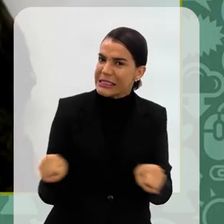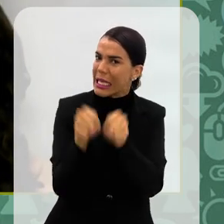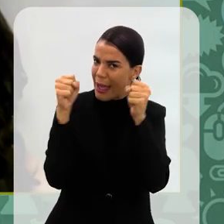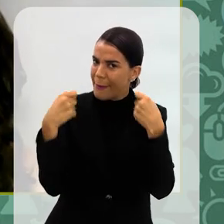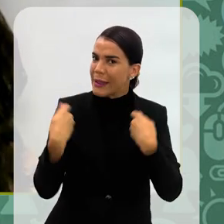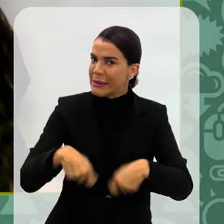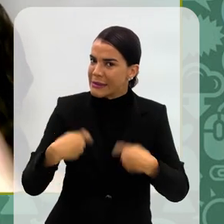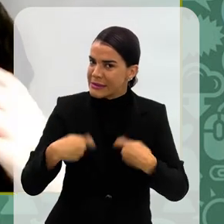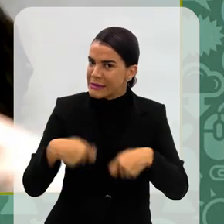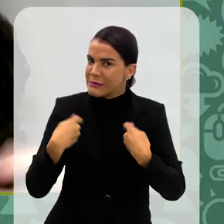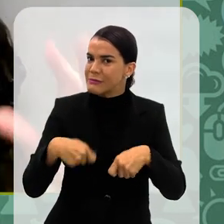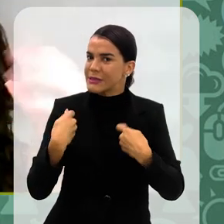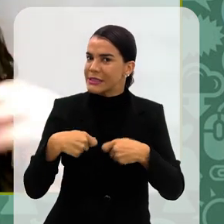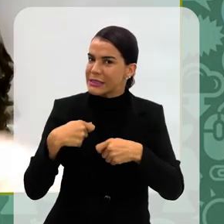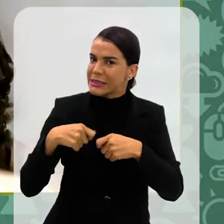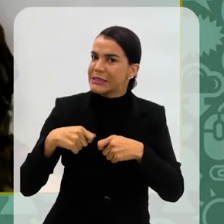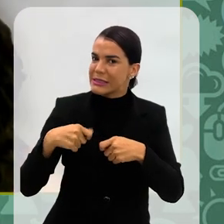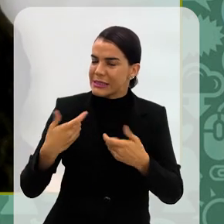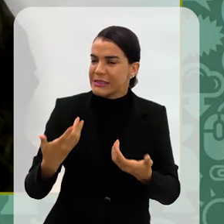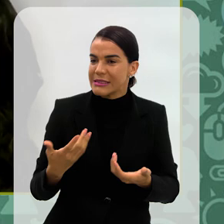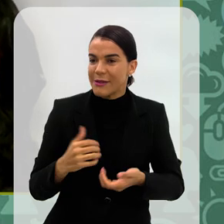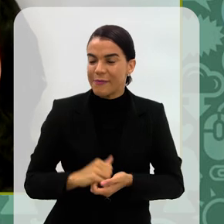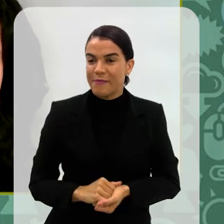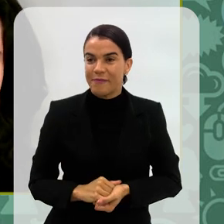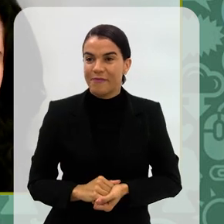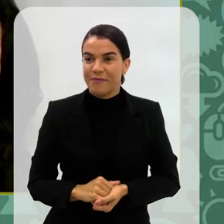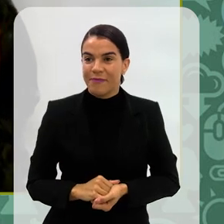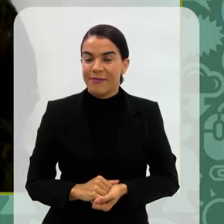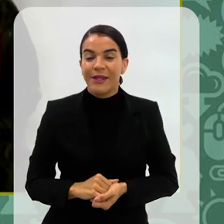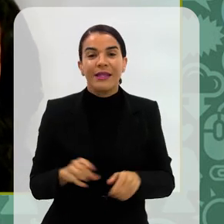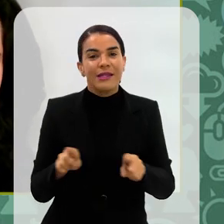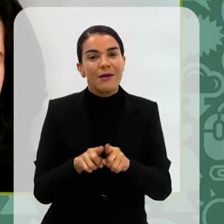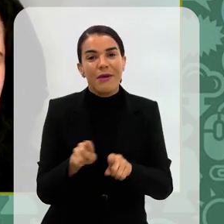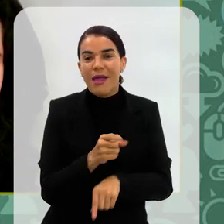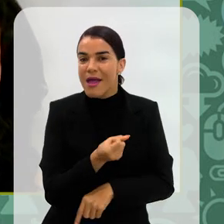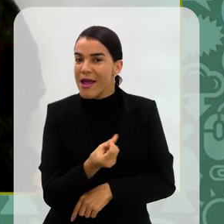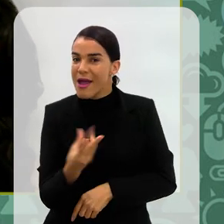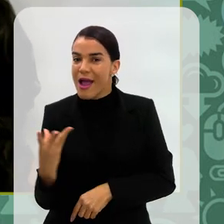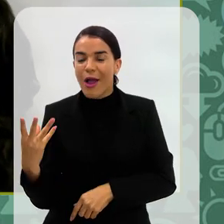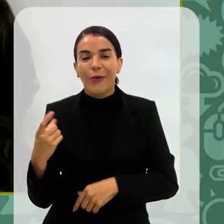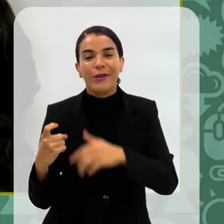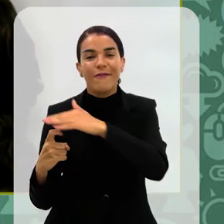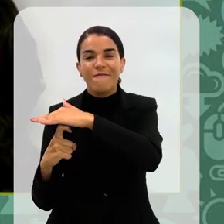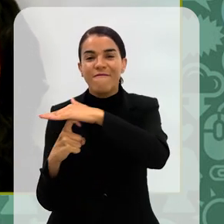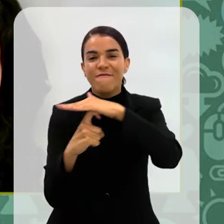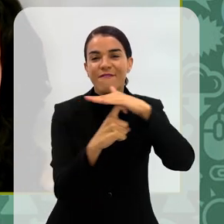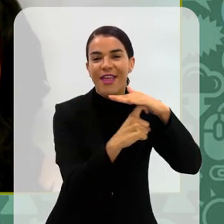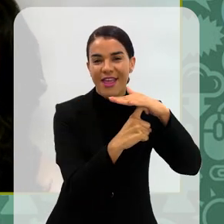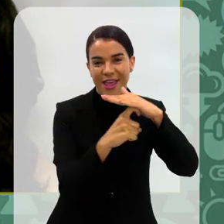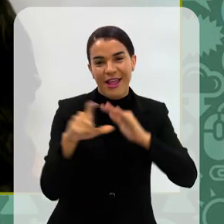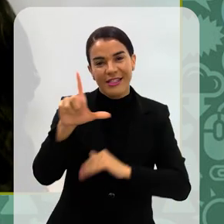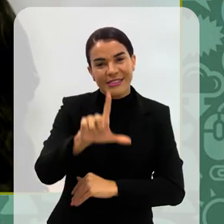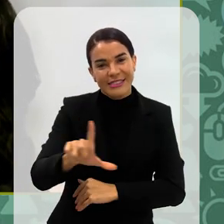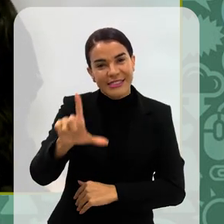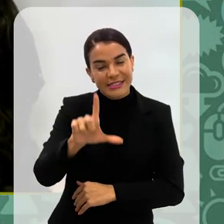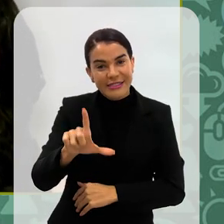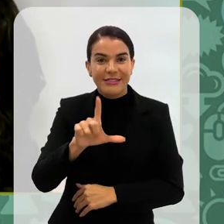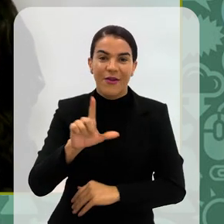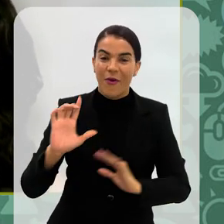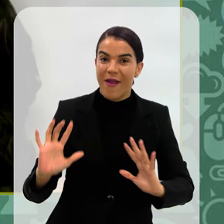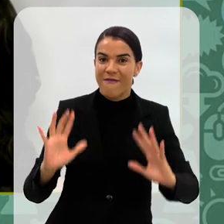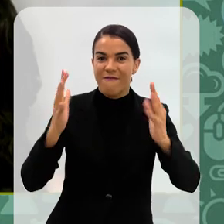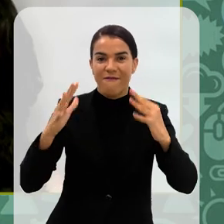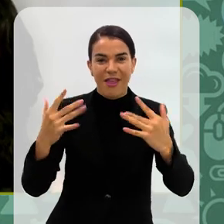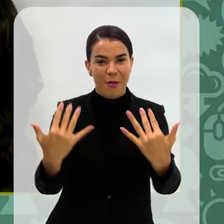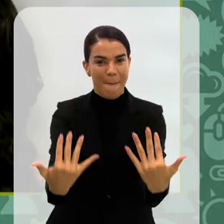precisa conseguir derrubar aos poucos. Sim. E a quantidade de feiras literárias, né? É sempre importante